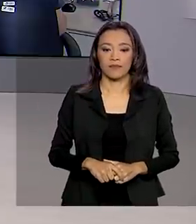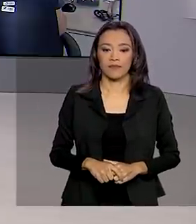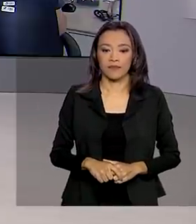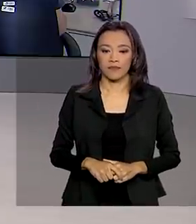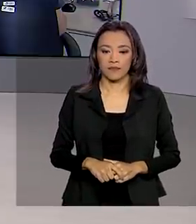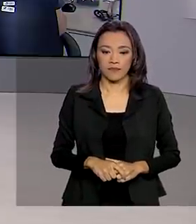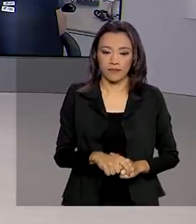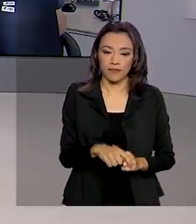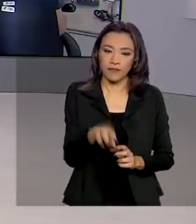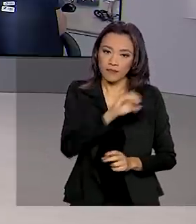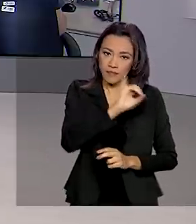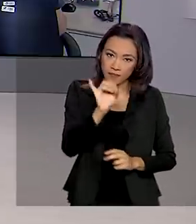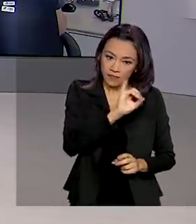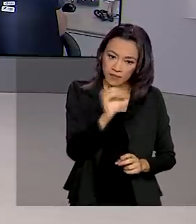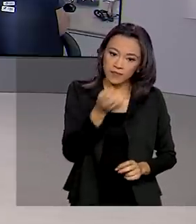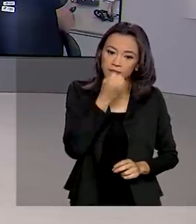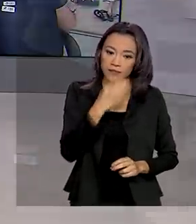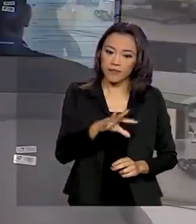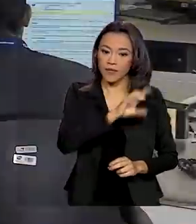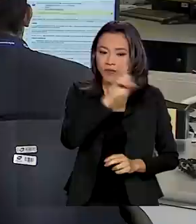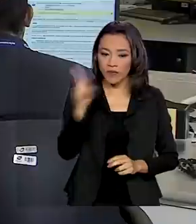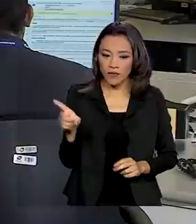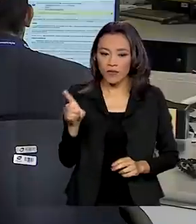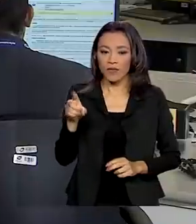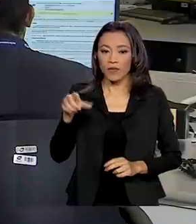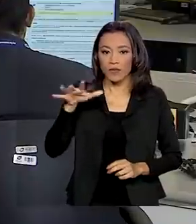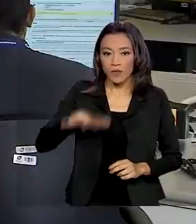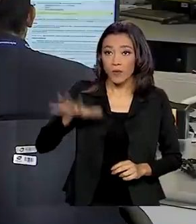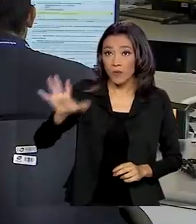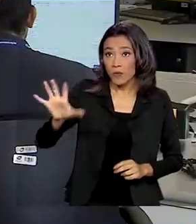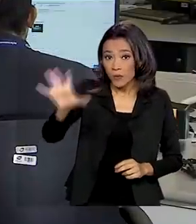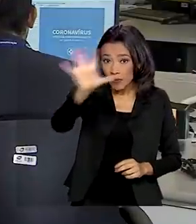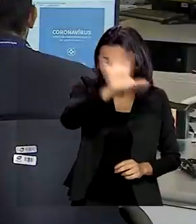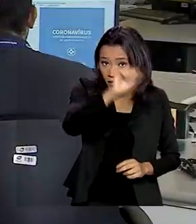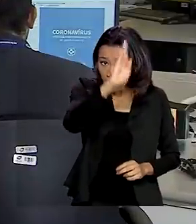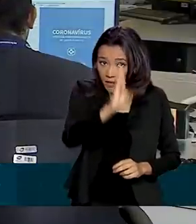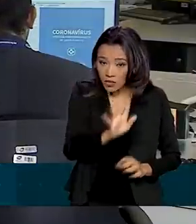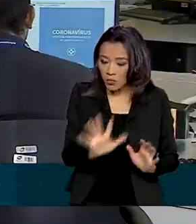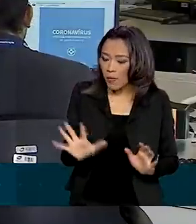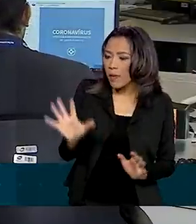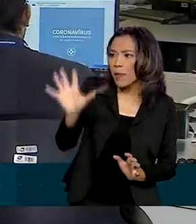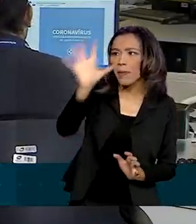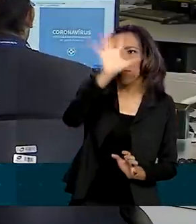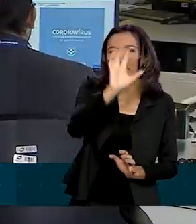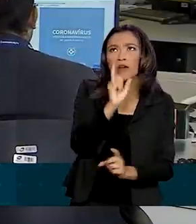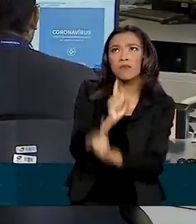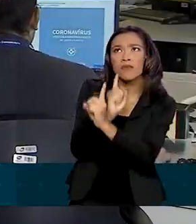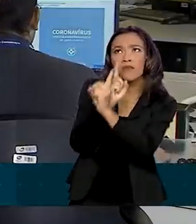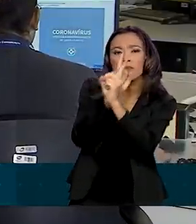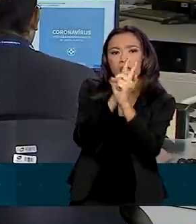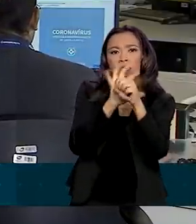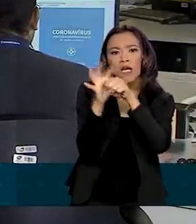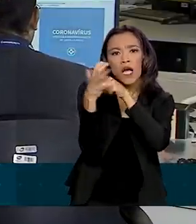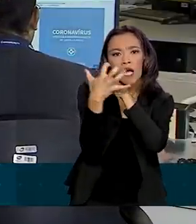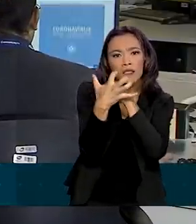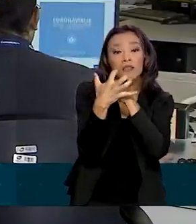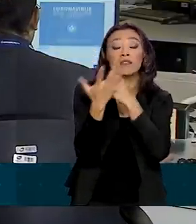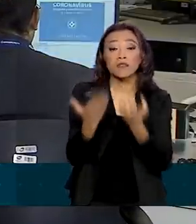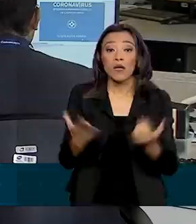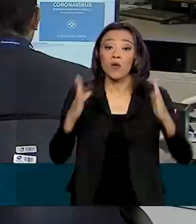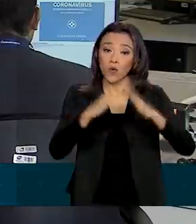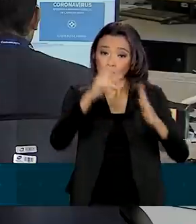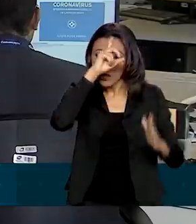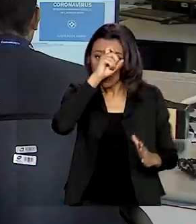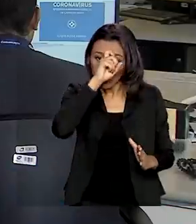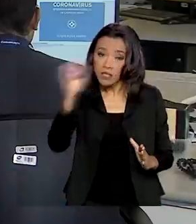Oi Renata, bom dia. Nas regiões em que foram identificadas a transmissão comunitária da Covid-19, os postos de saúde vão